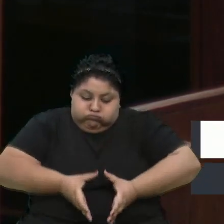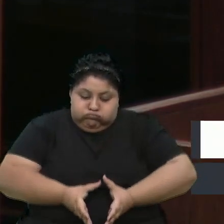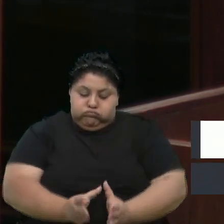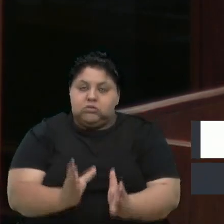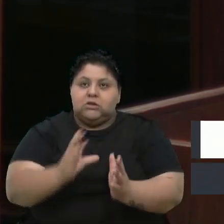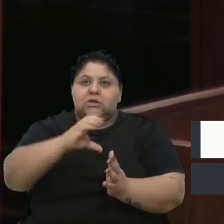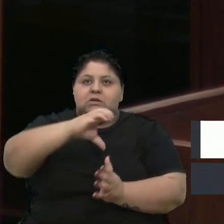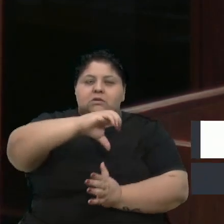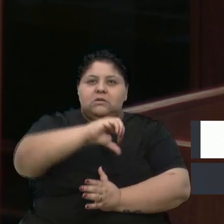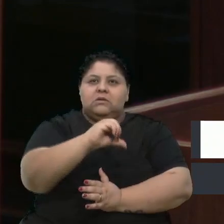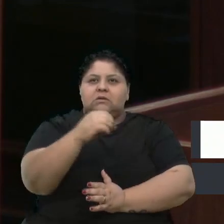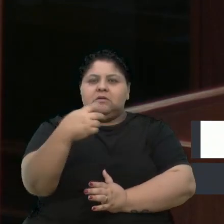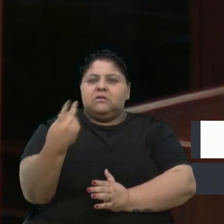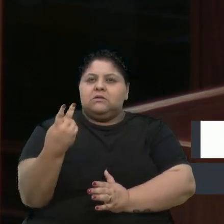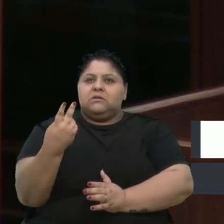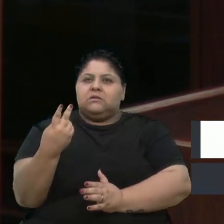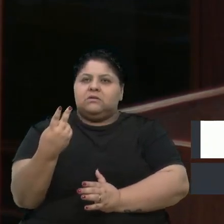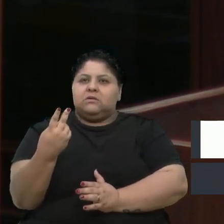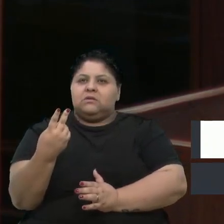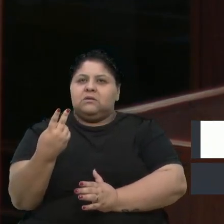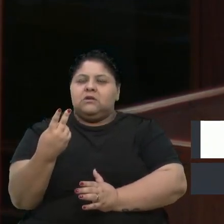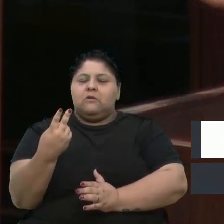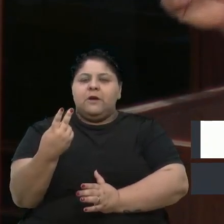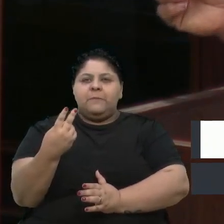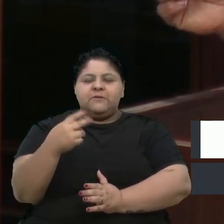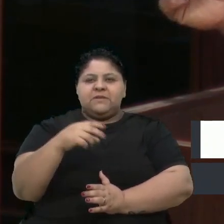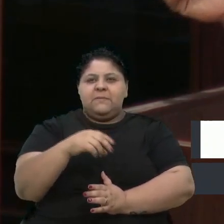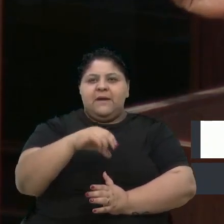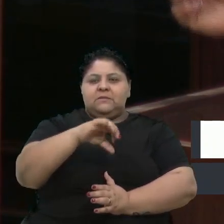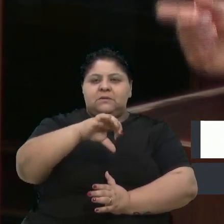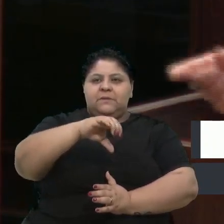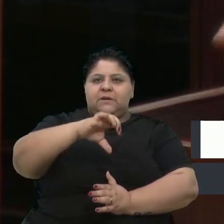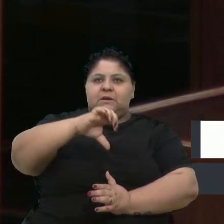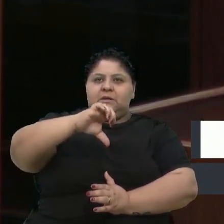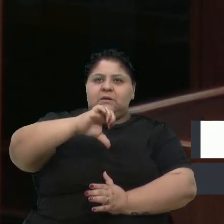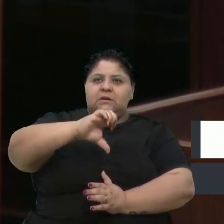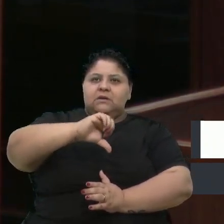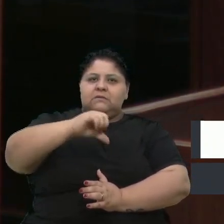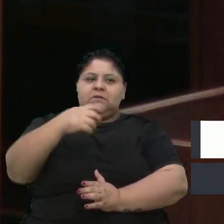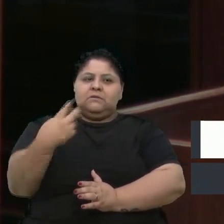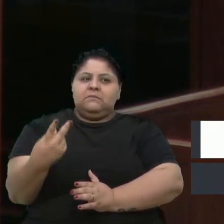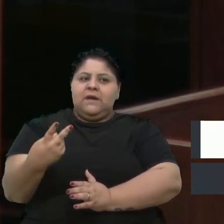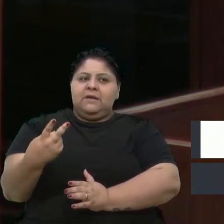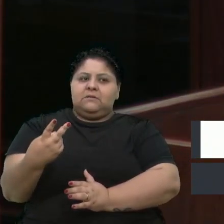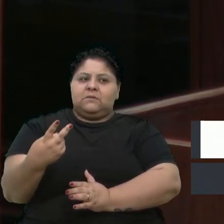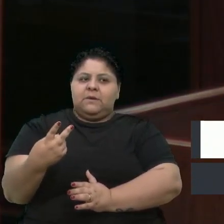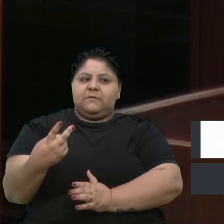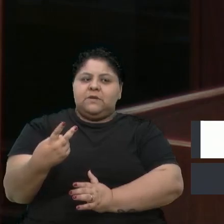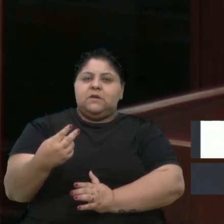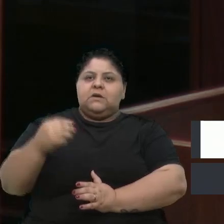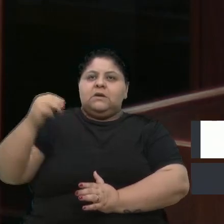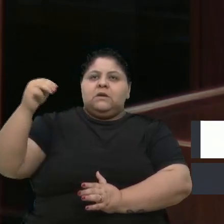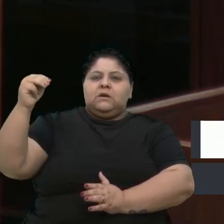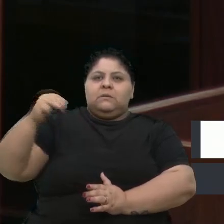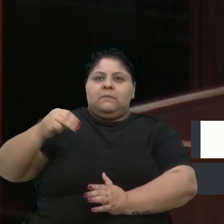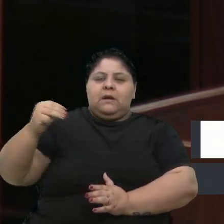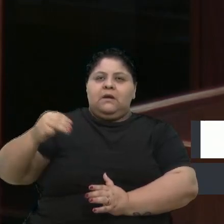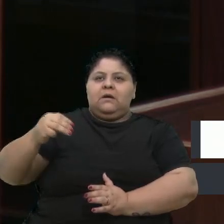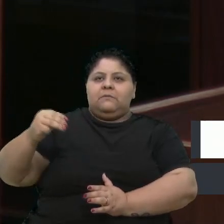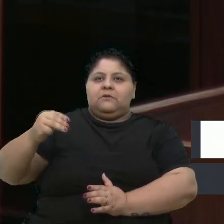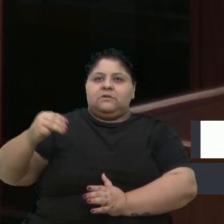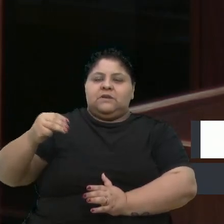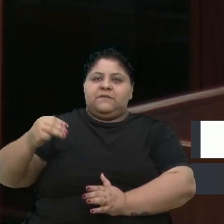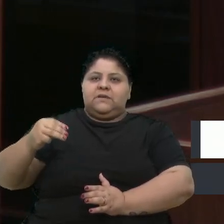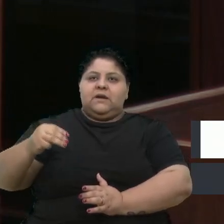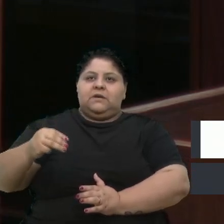metros de tubulação que fica na BX-116, que vai assim retirada e assim duplicada, vai ajudar